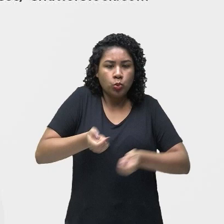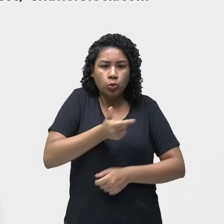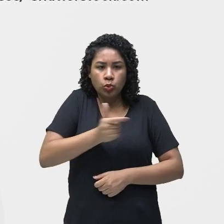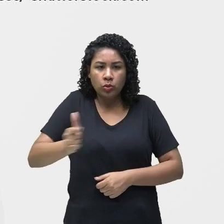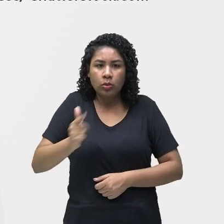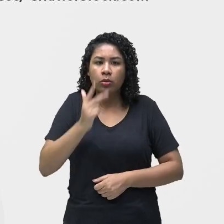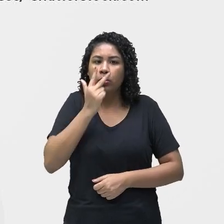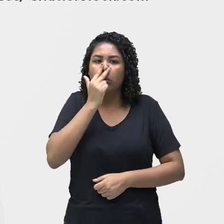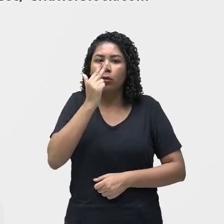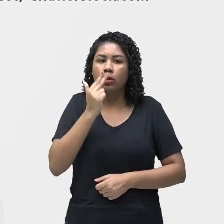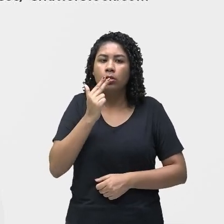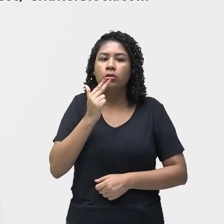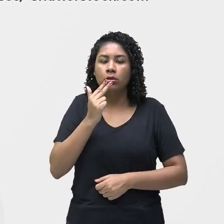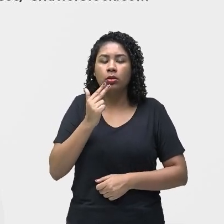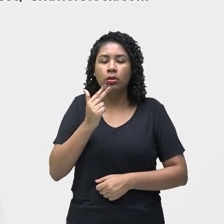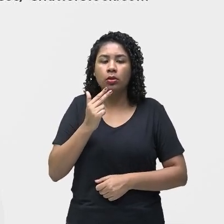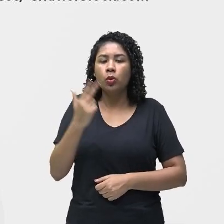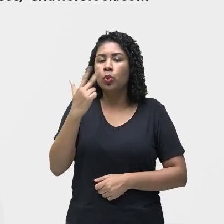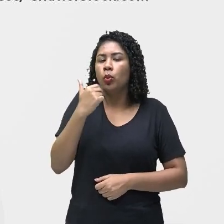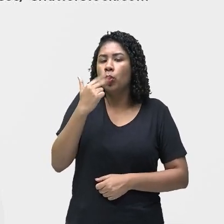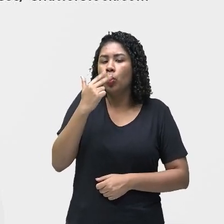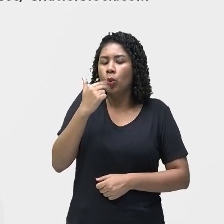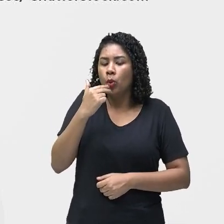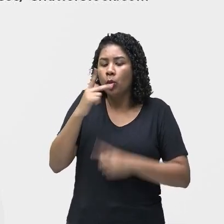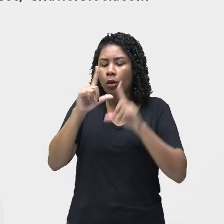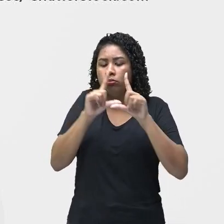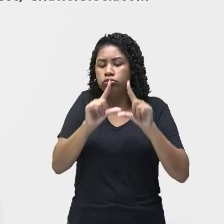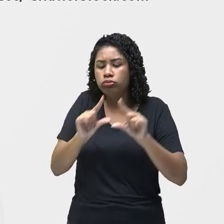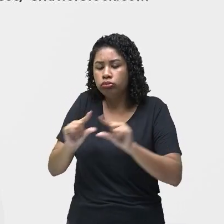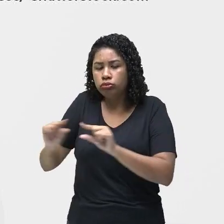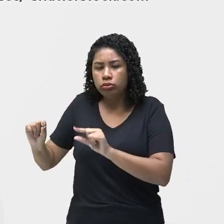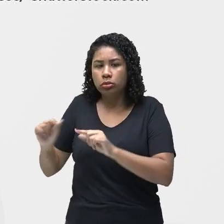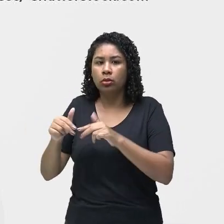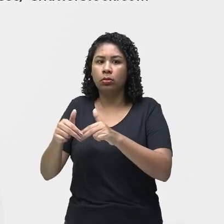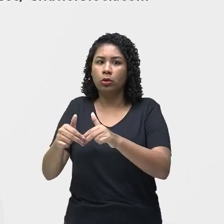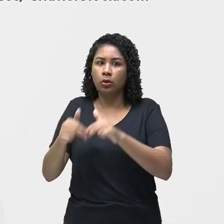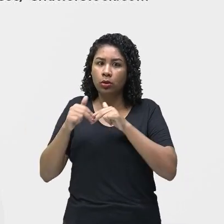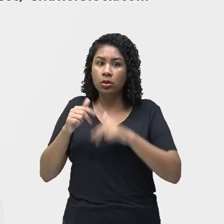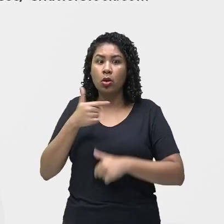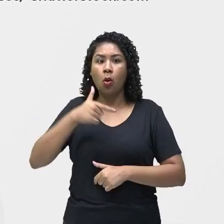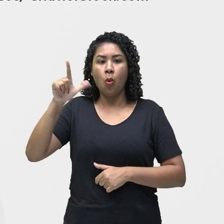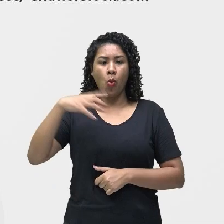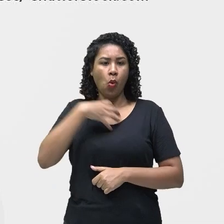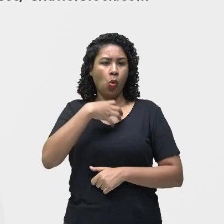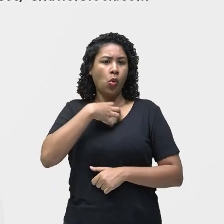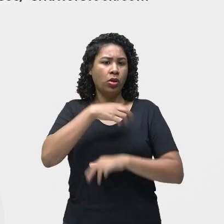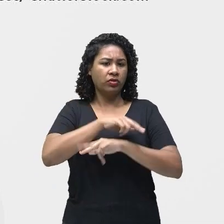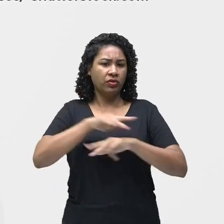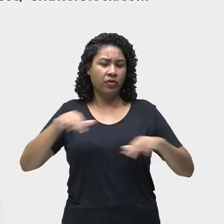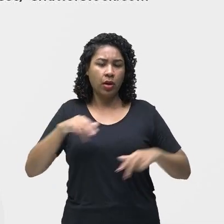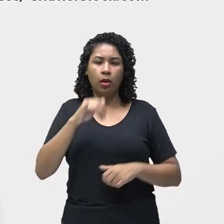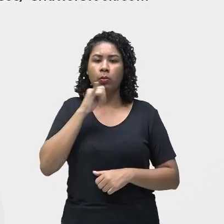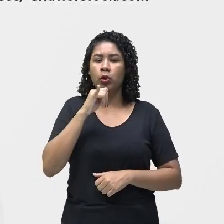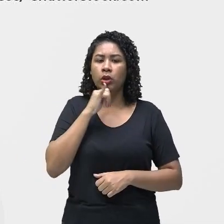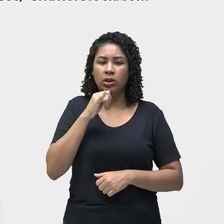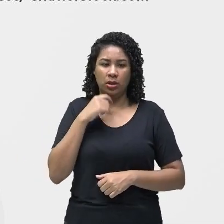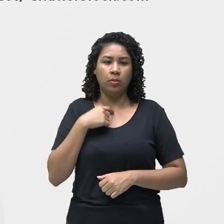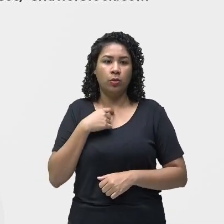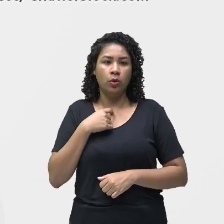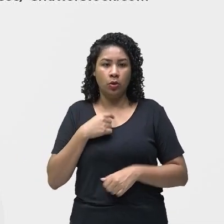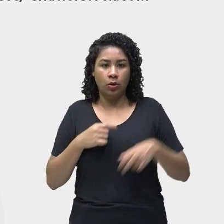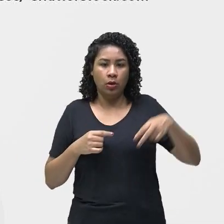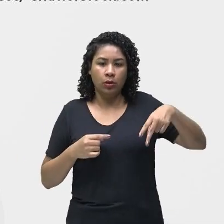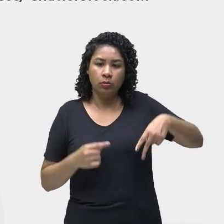minerais que tem no sangue, desencadeia uma série de outros sintomas, como as câimbras musculares